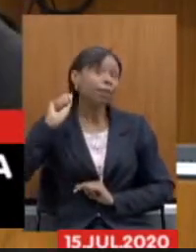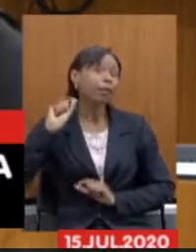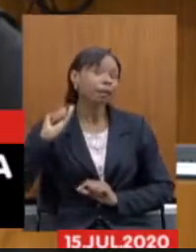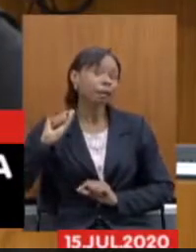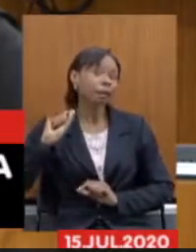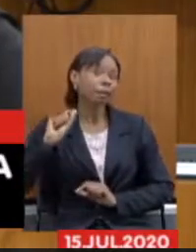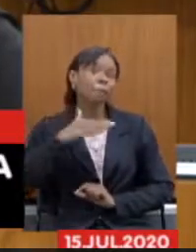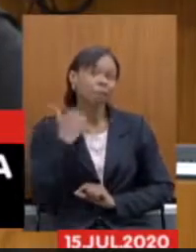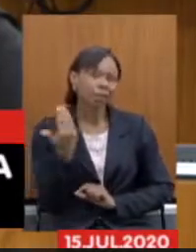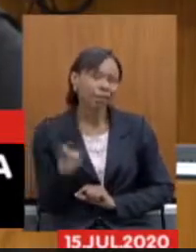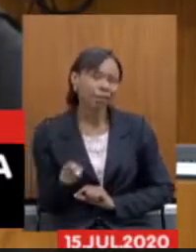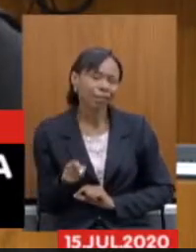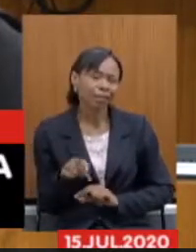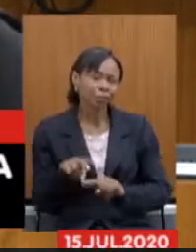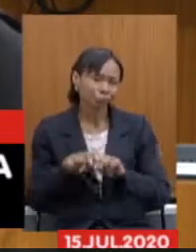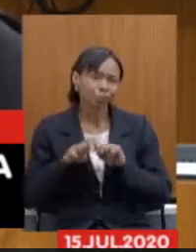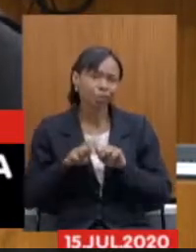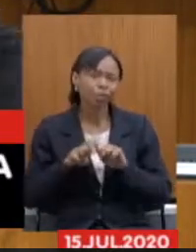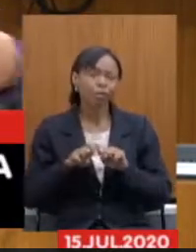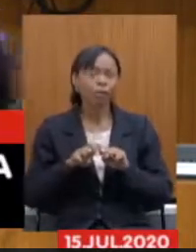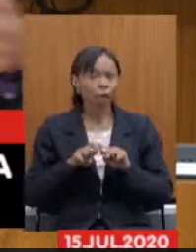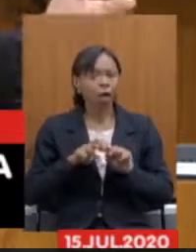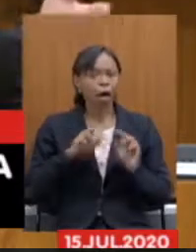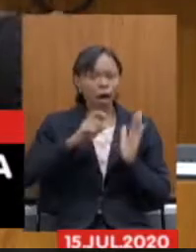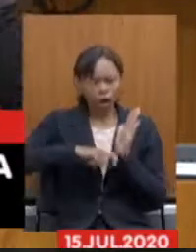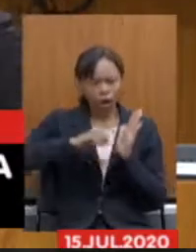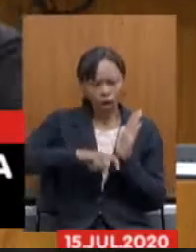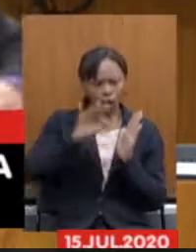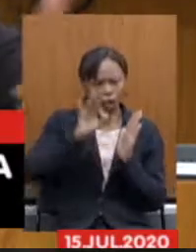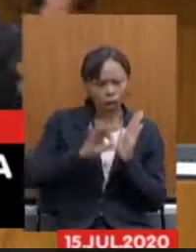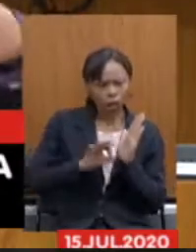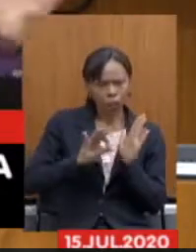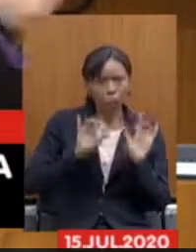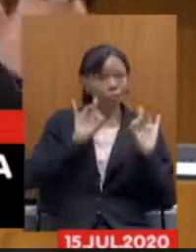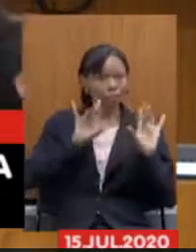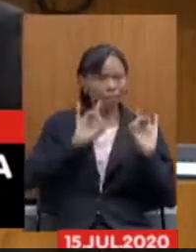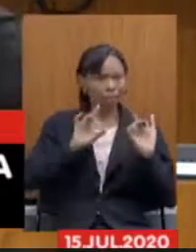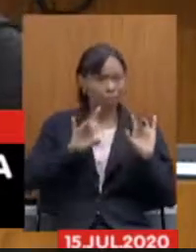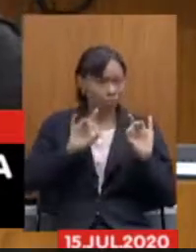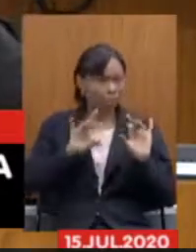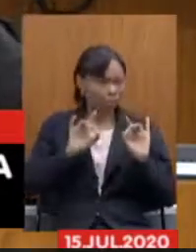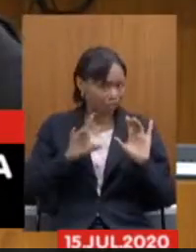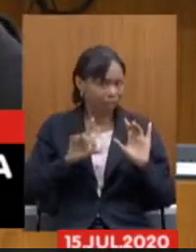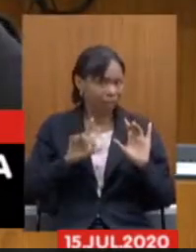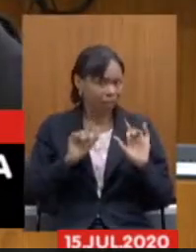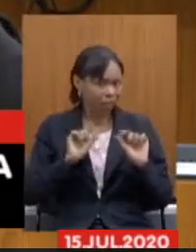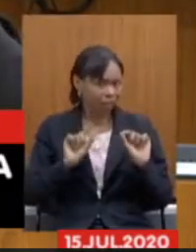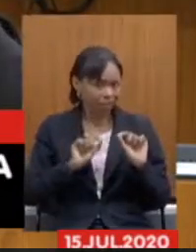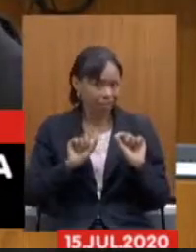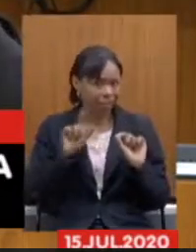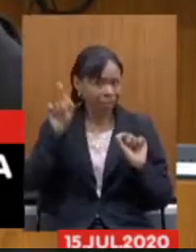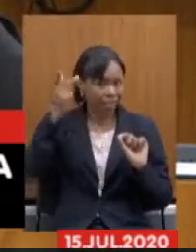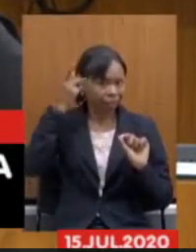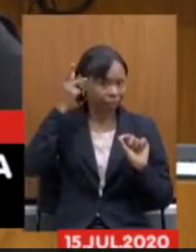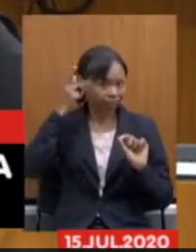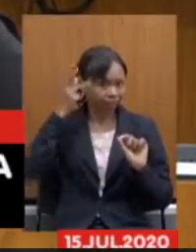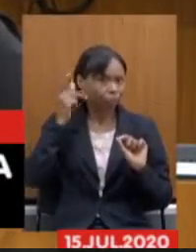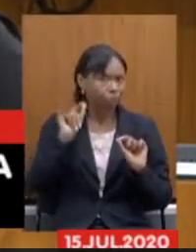Com a alíquota extraordinária, e eu tenho aqui os contra-cheques que iria mostrar, mas desistir, do Estado de São Paulo,